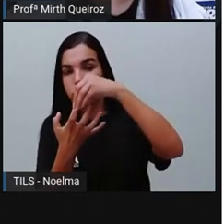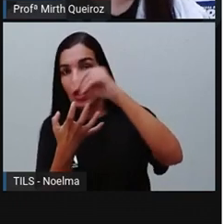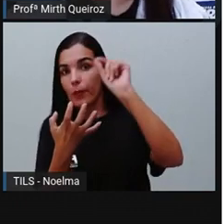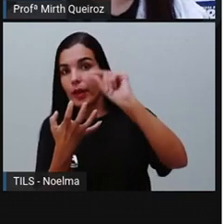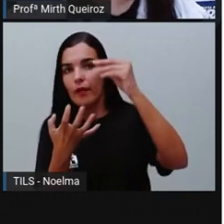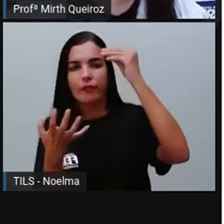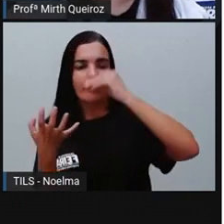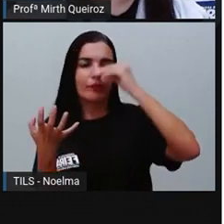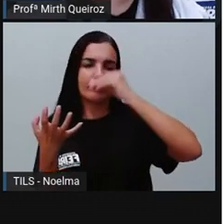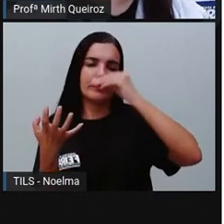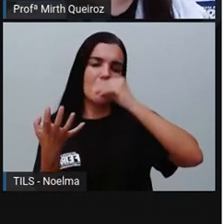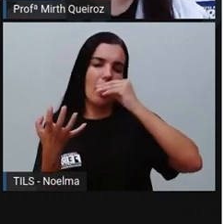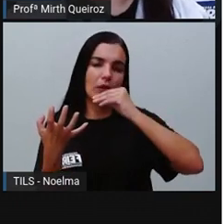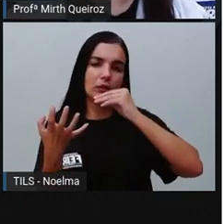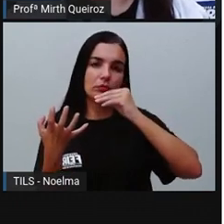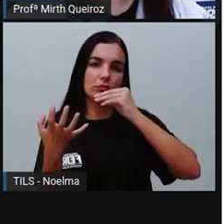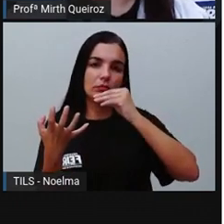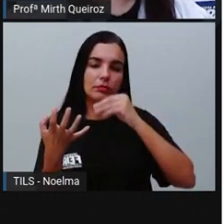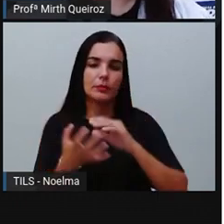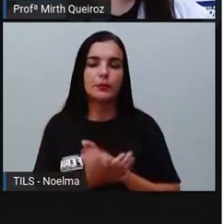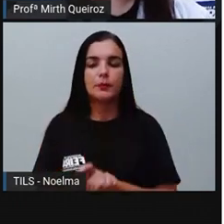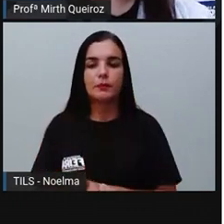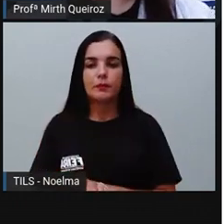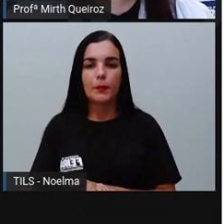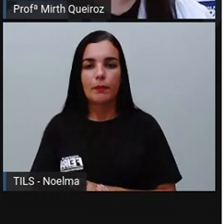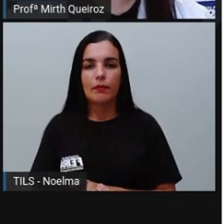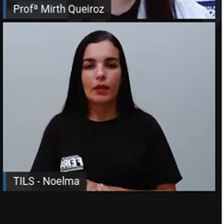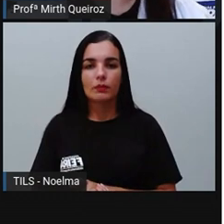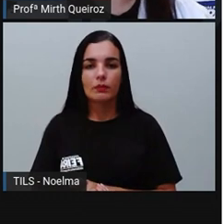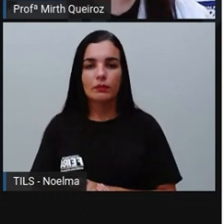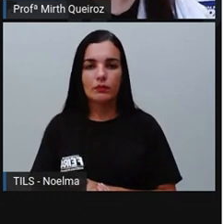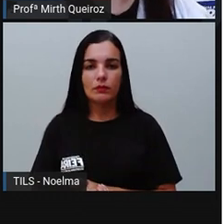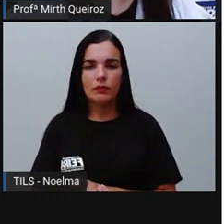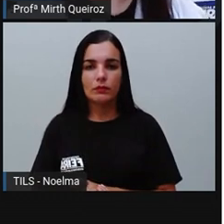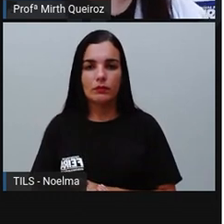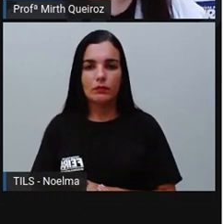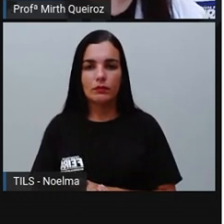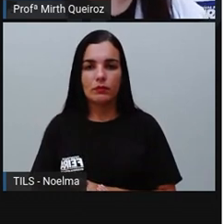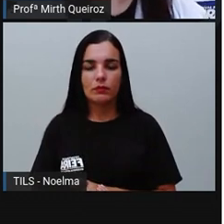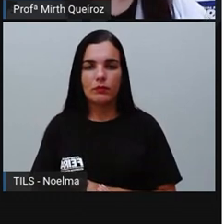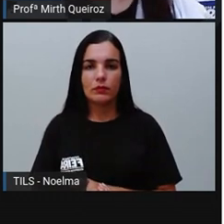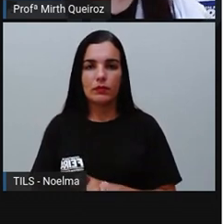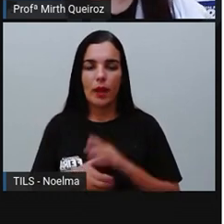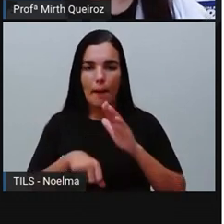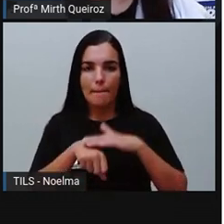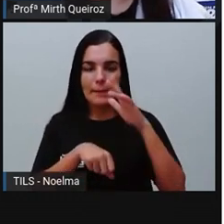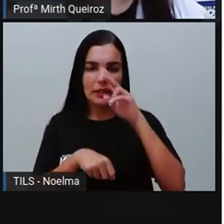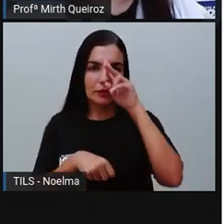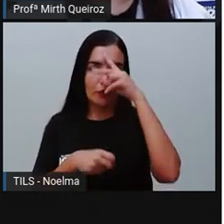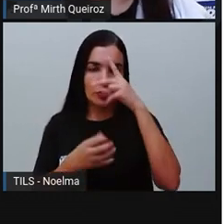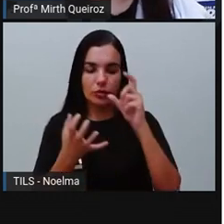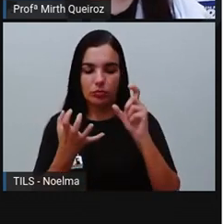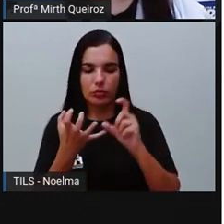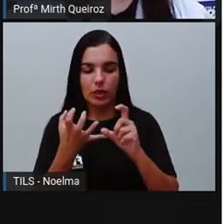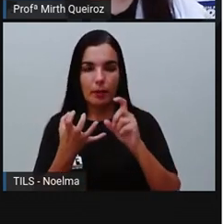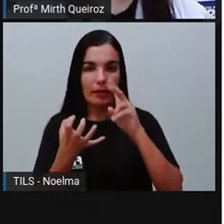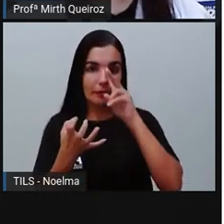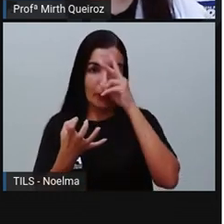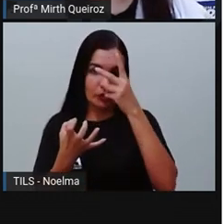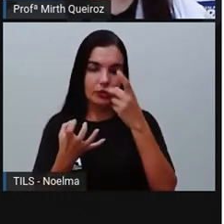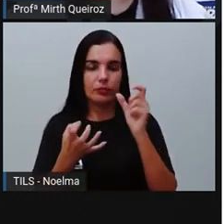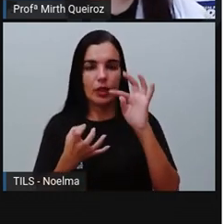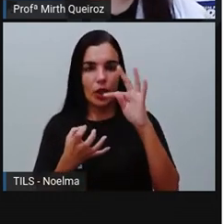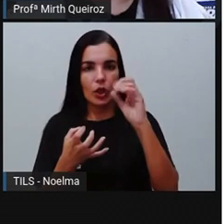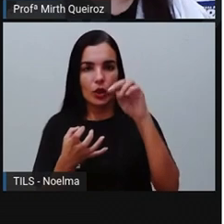com menor intensidade na voz, certo? As outras são átonas. A mais forte, sílaba tônica. E